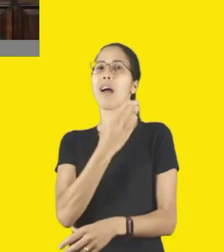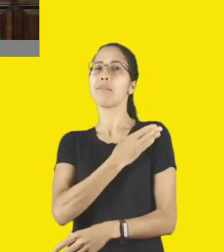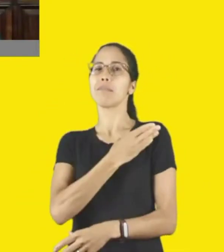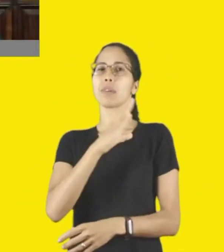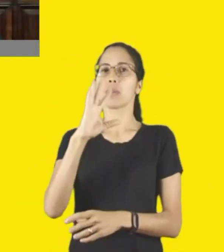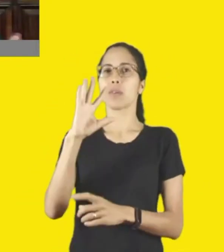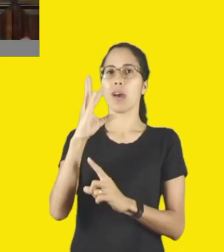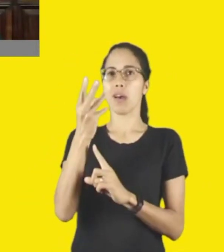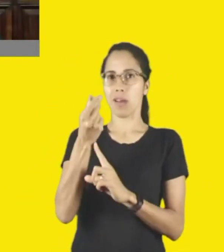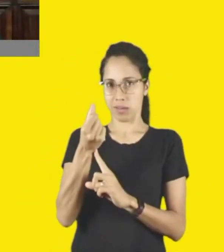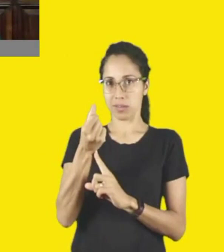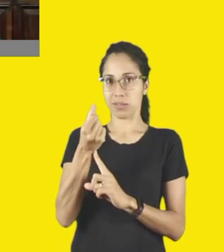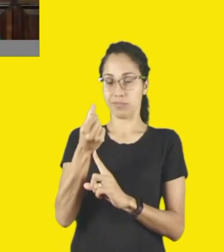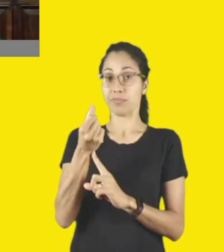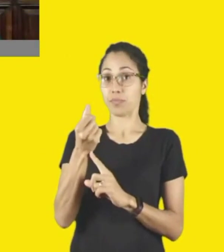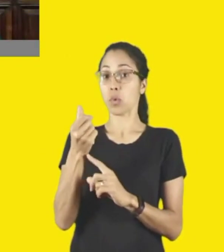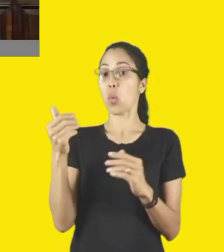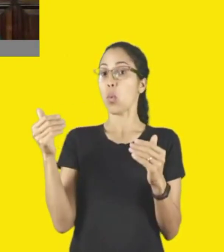Esse ano a gente abriu